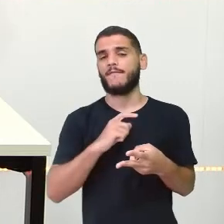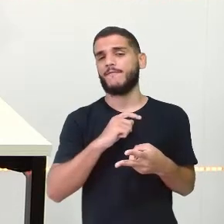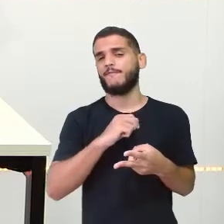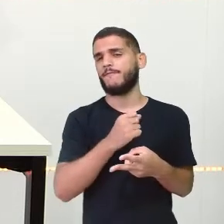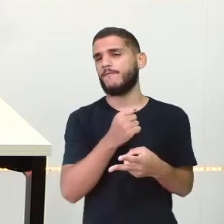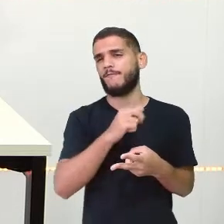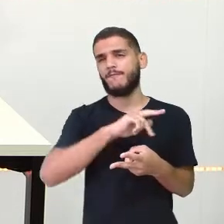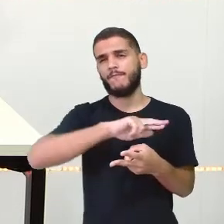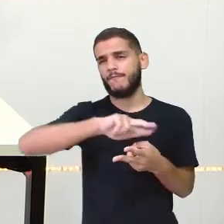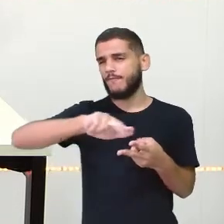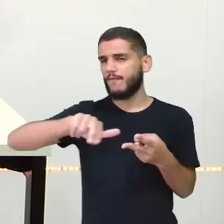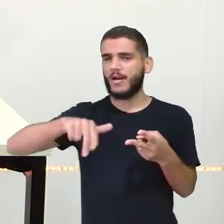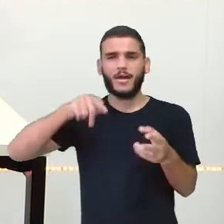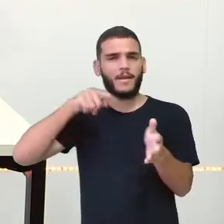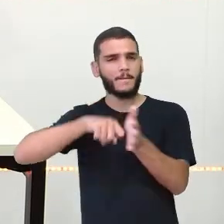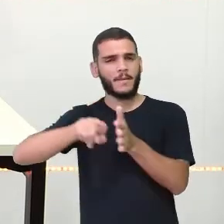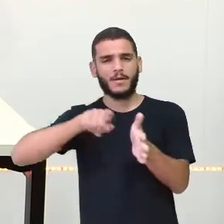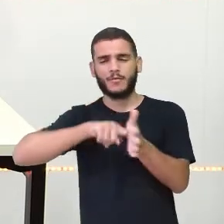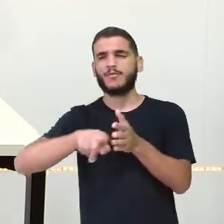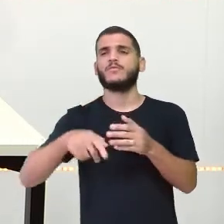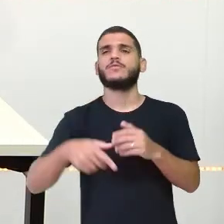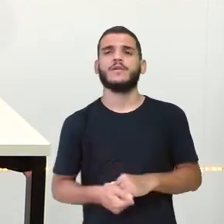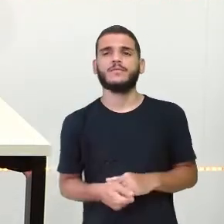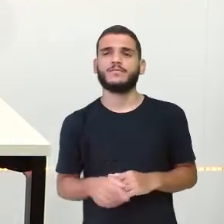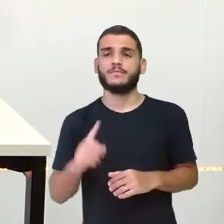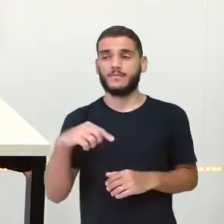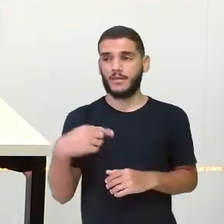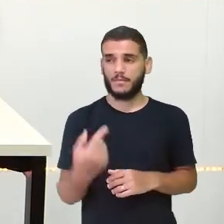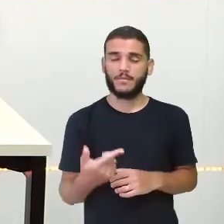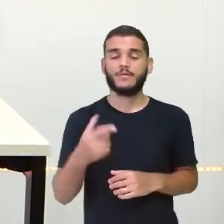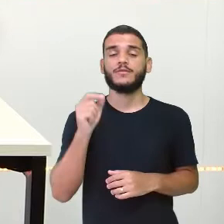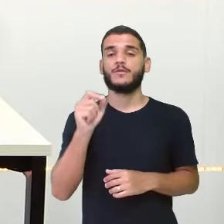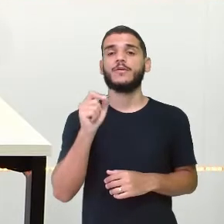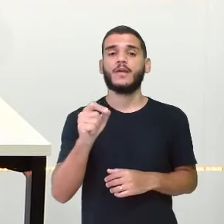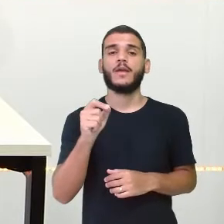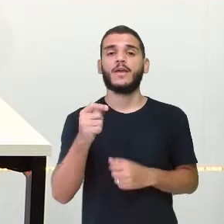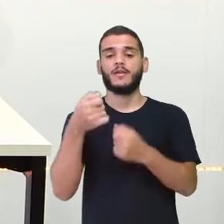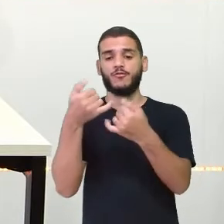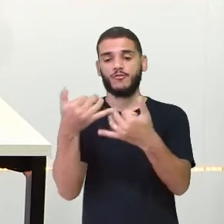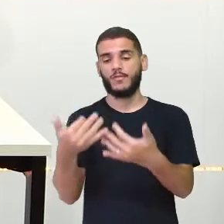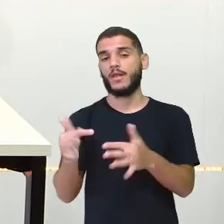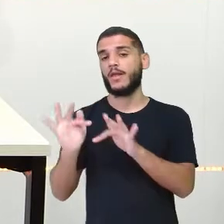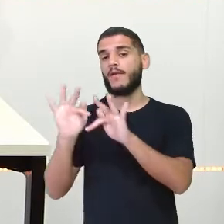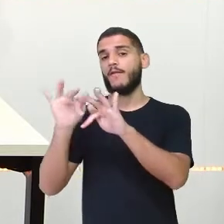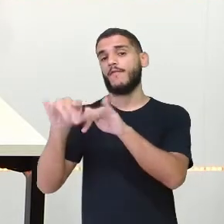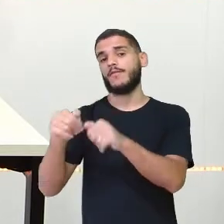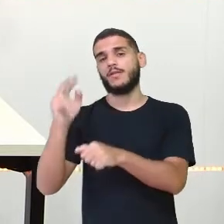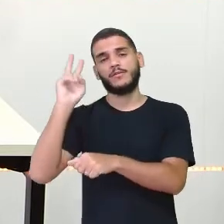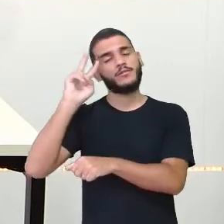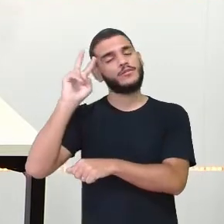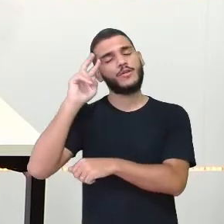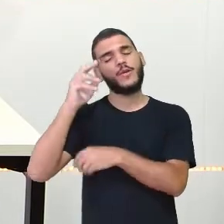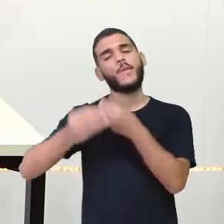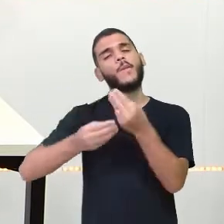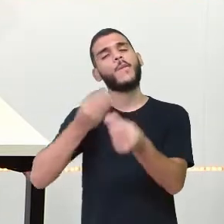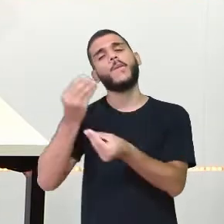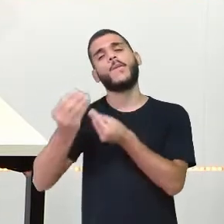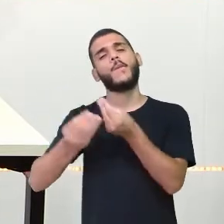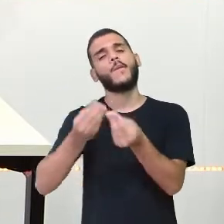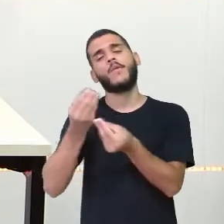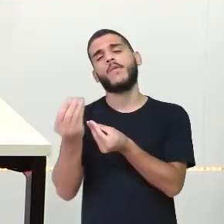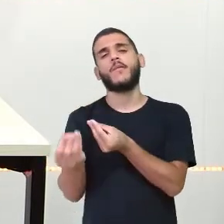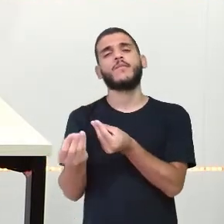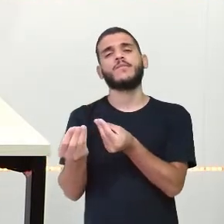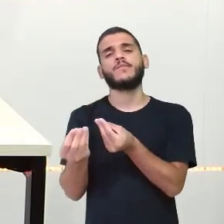Questionamentos E depois eu fiz O finalzinho reconto Pensando no final do conto Como foi que a gente